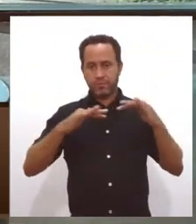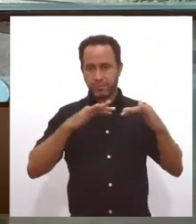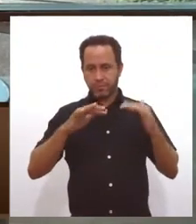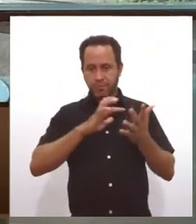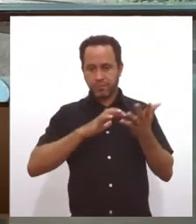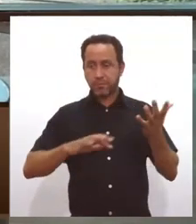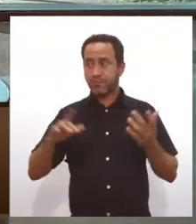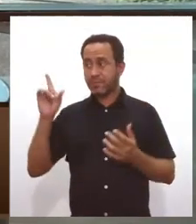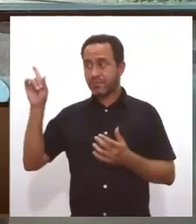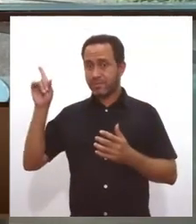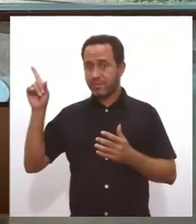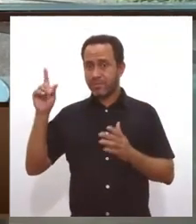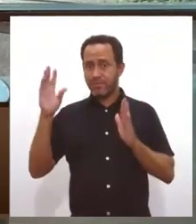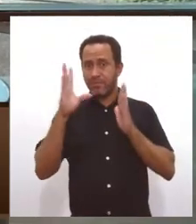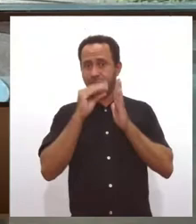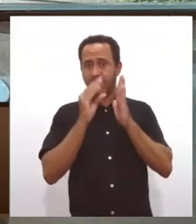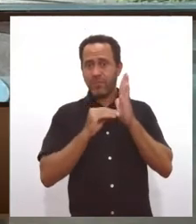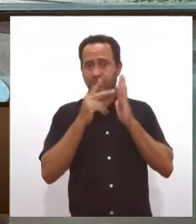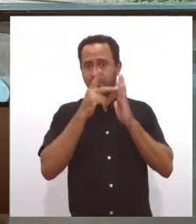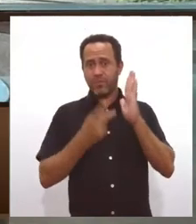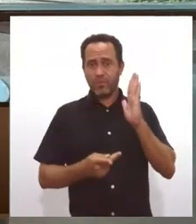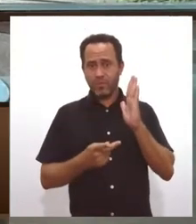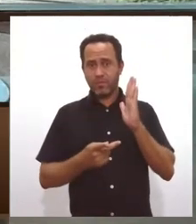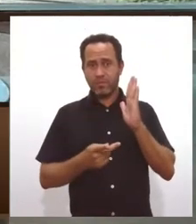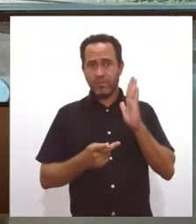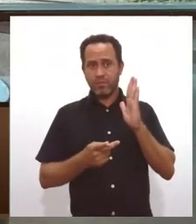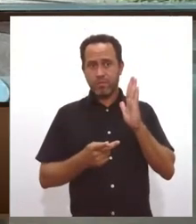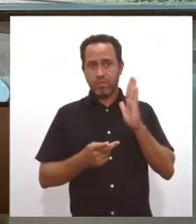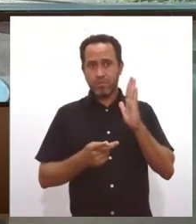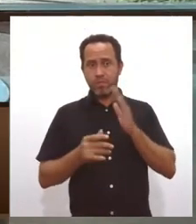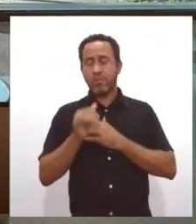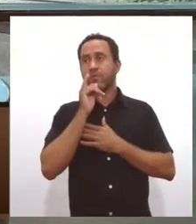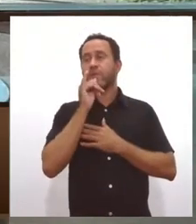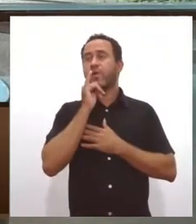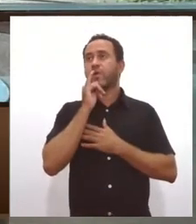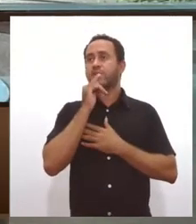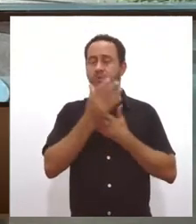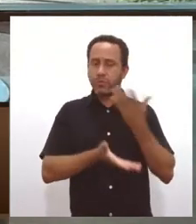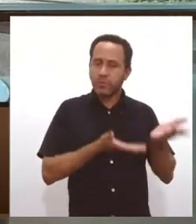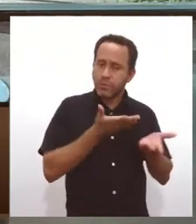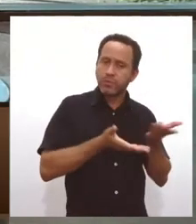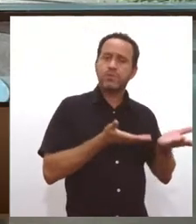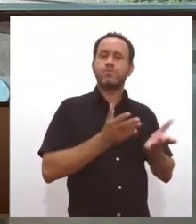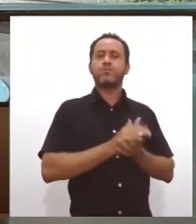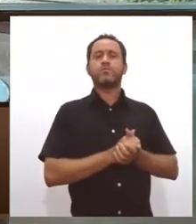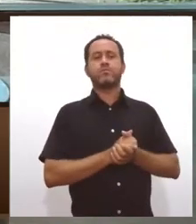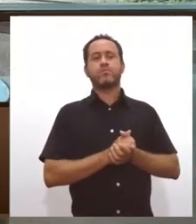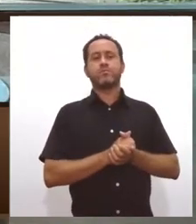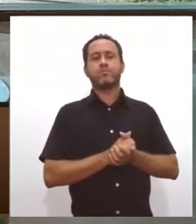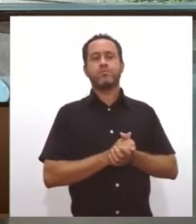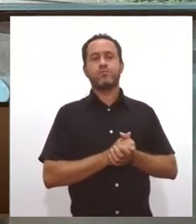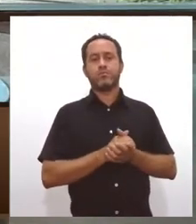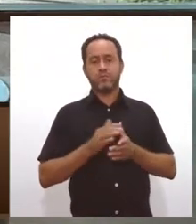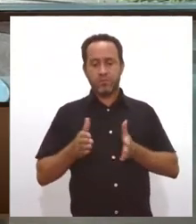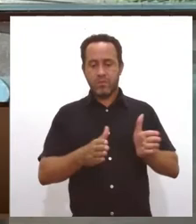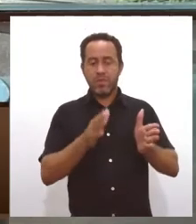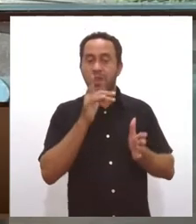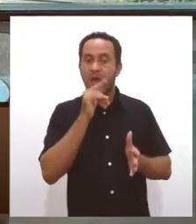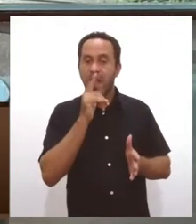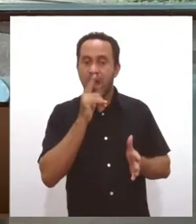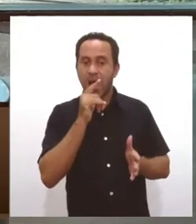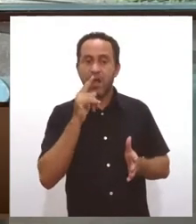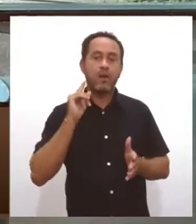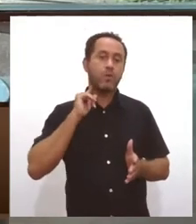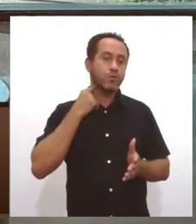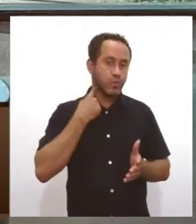colocadas, né? Que, como a exemplo do tratamento do esgoto, a exemplo